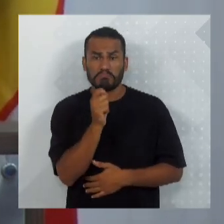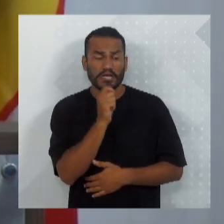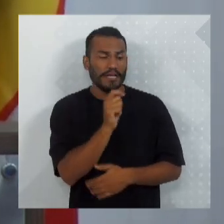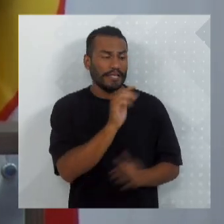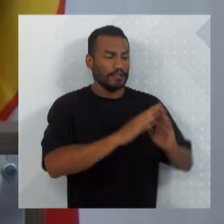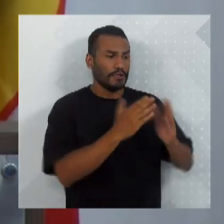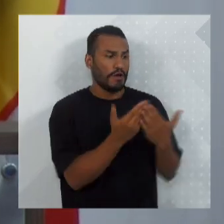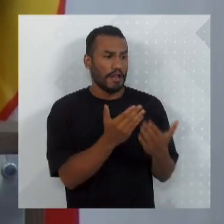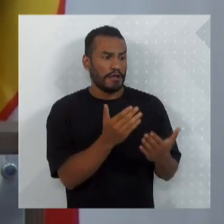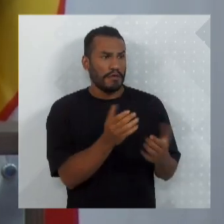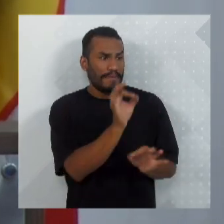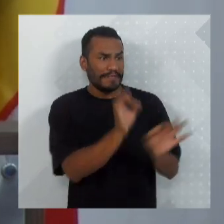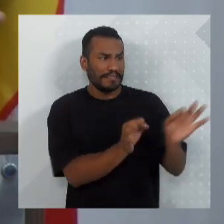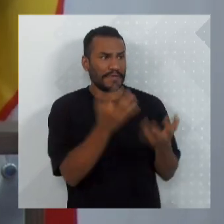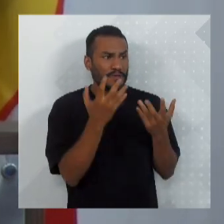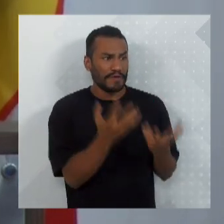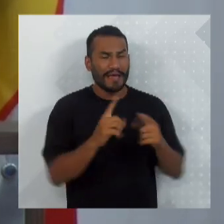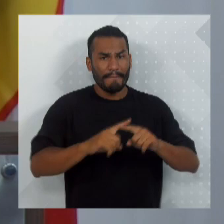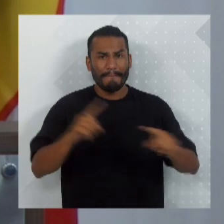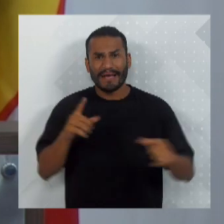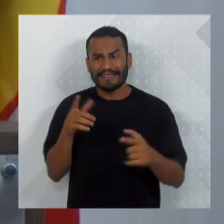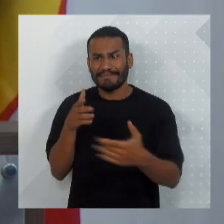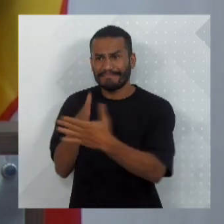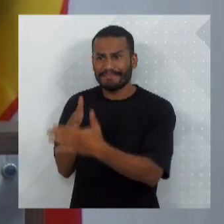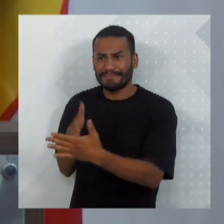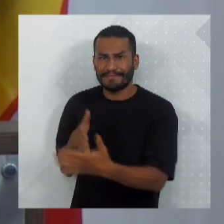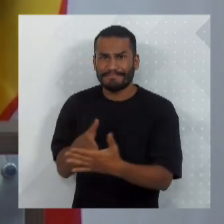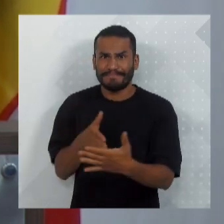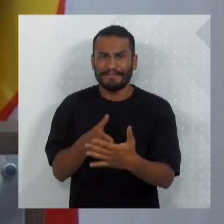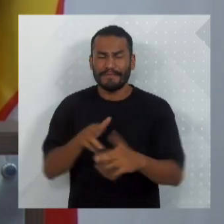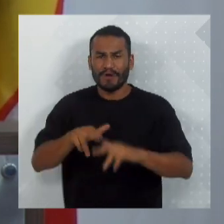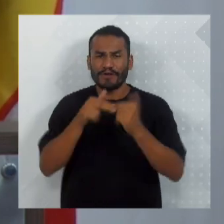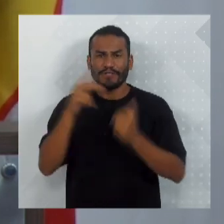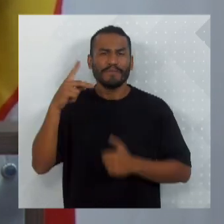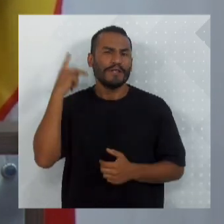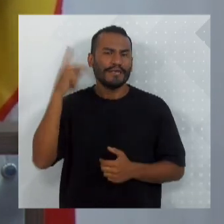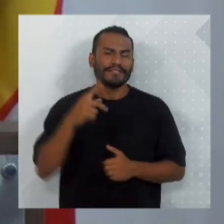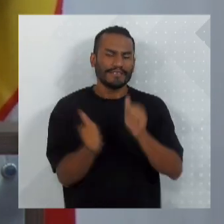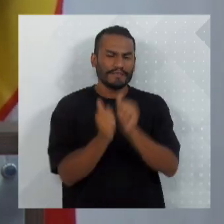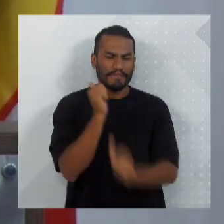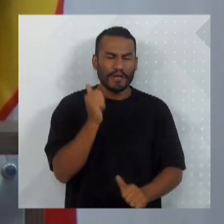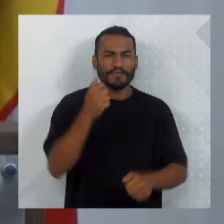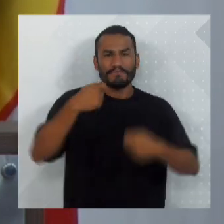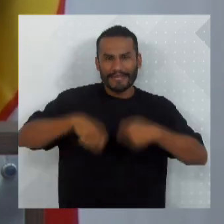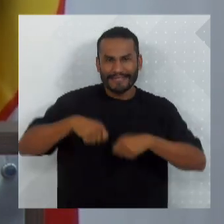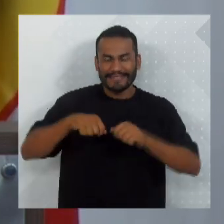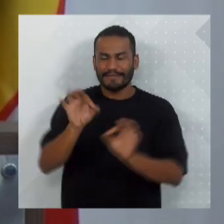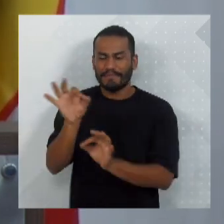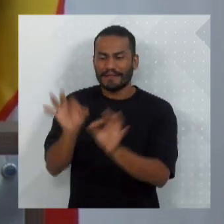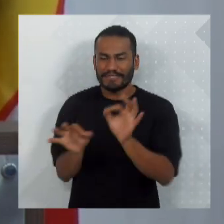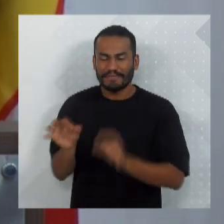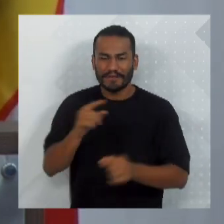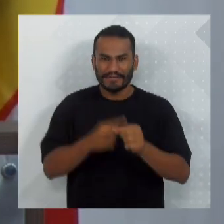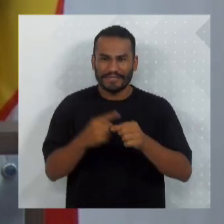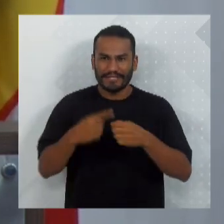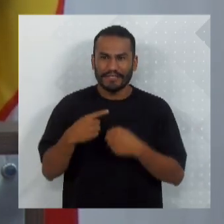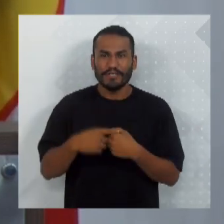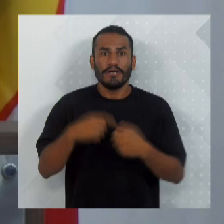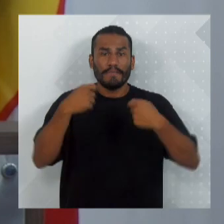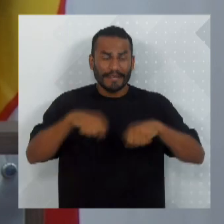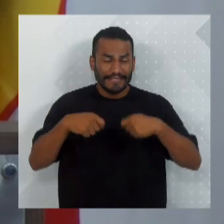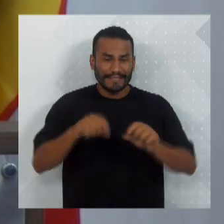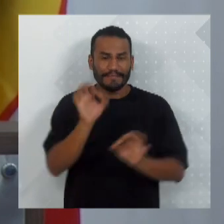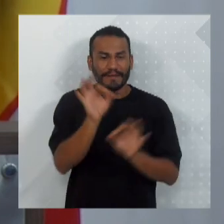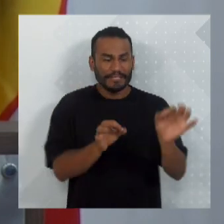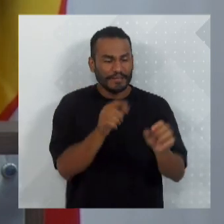planejamento para atender os seus alunos, mas ainda esbarra nessa questão de política de esporte. Então, tem que rever o planejamento da cidade, tem que rever o planejamento de longo prazo